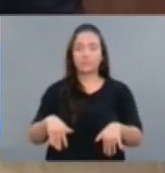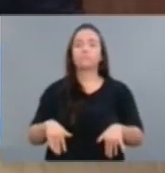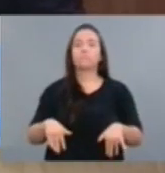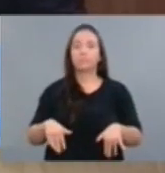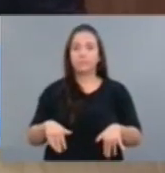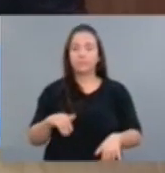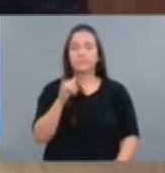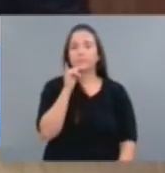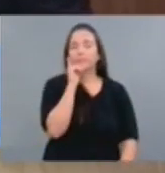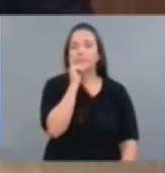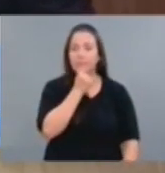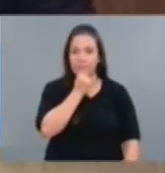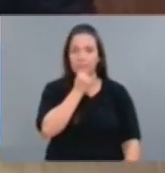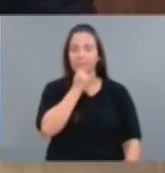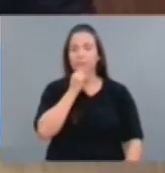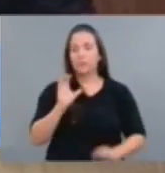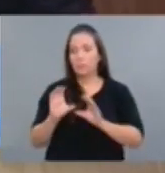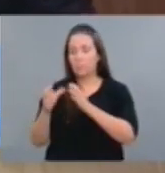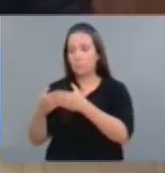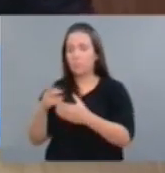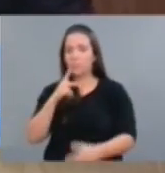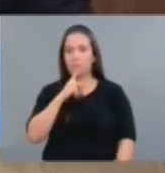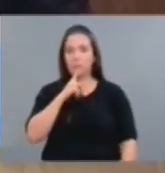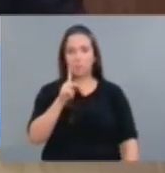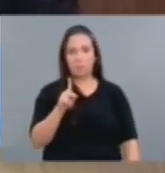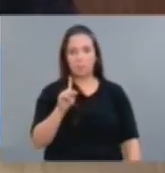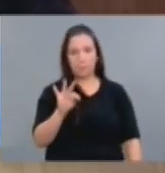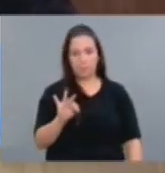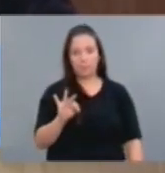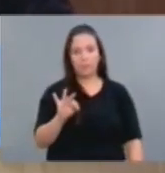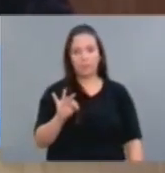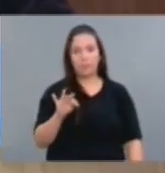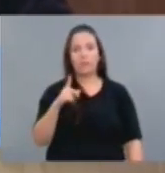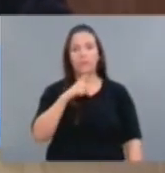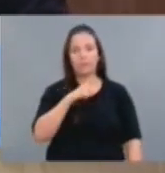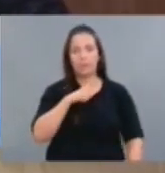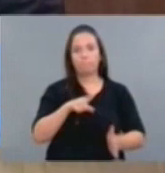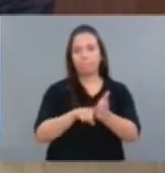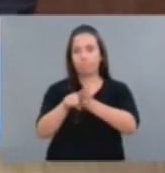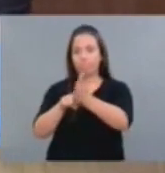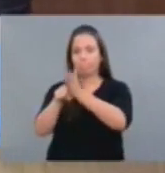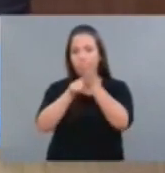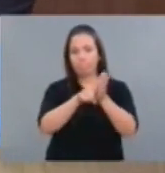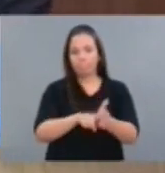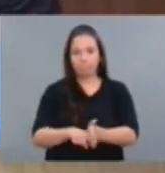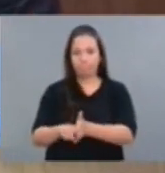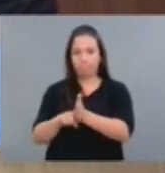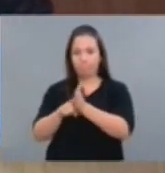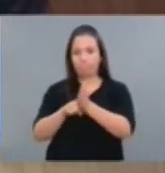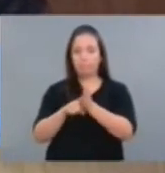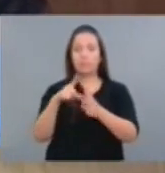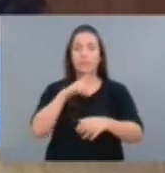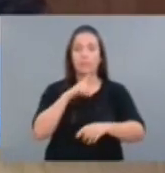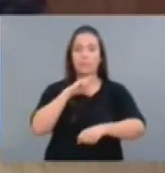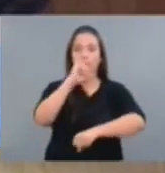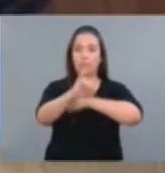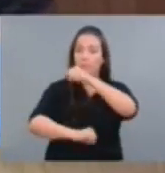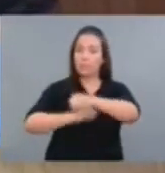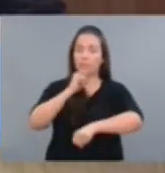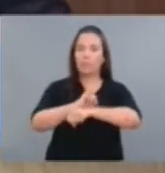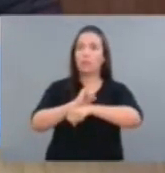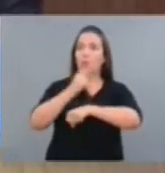triste em que o PT envolveu o país que está sendo apurado na Lava Jato, agora inclusive com operações internacionais.